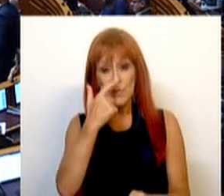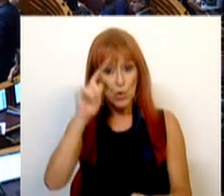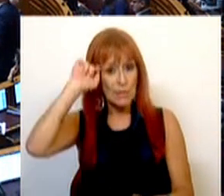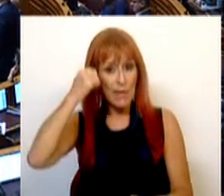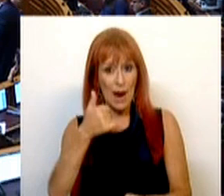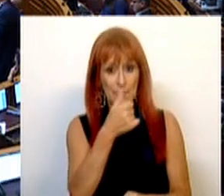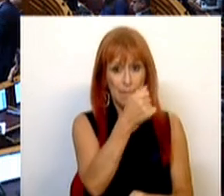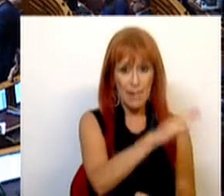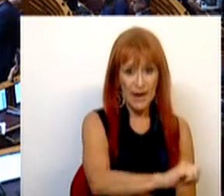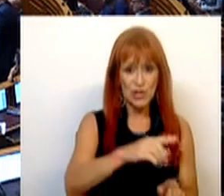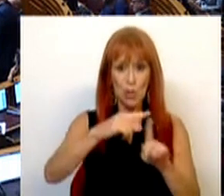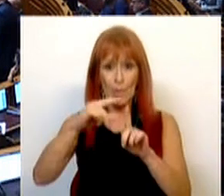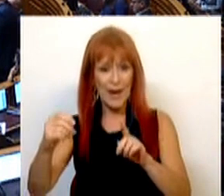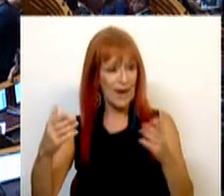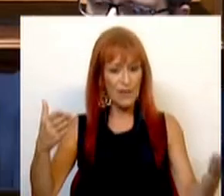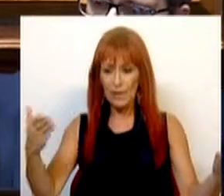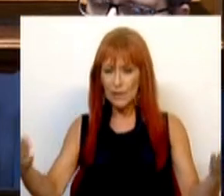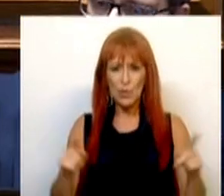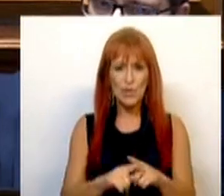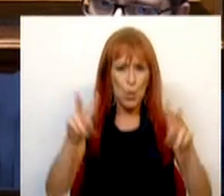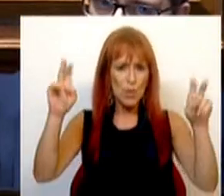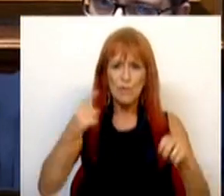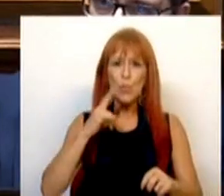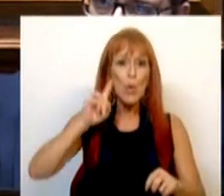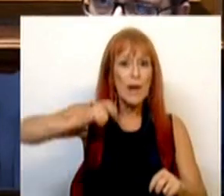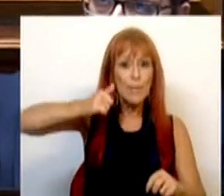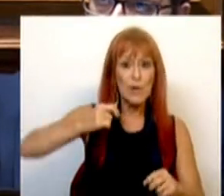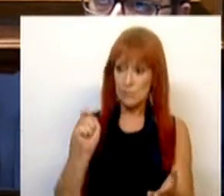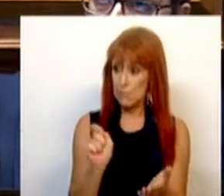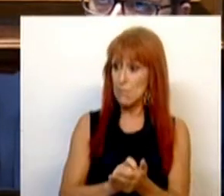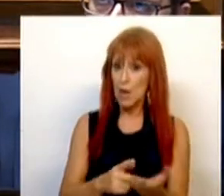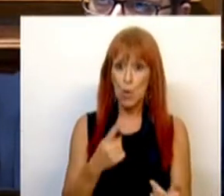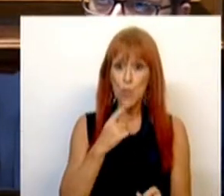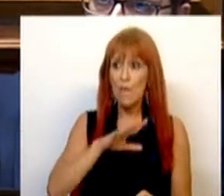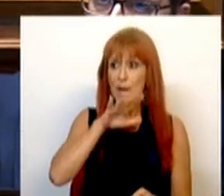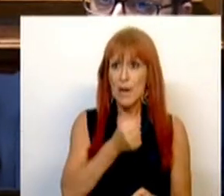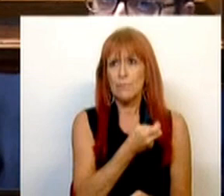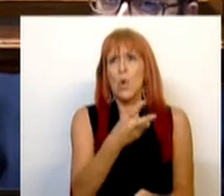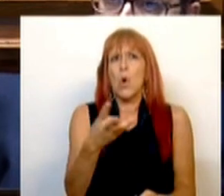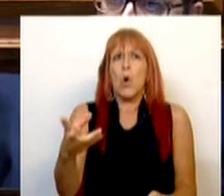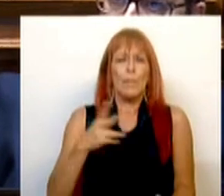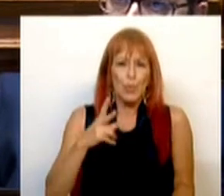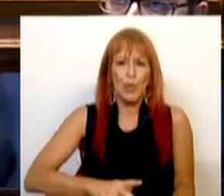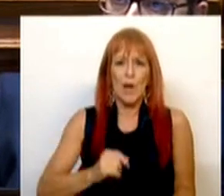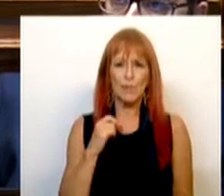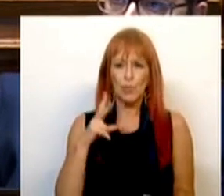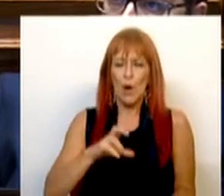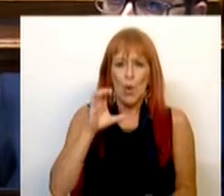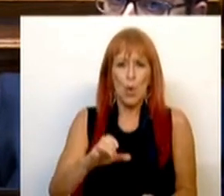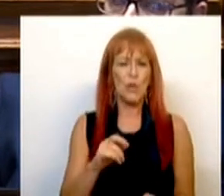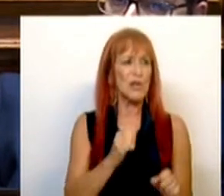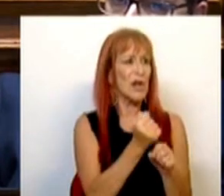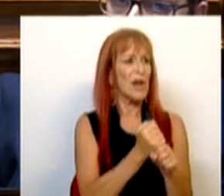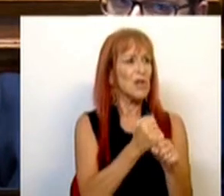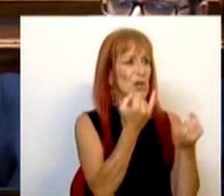BES e do Banif, num assunto tão importante e que marcou tantas famílias portuguesas no continente, nas de hoje